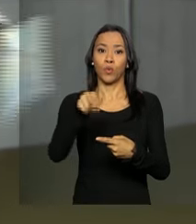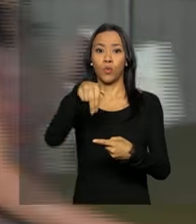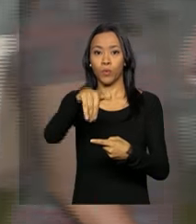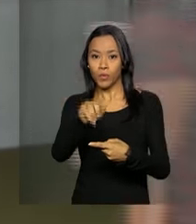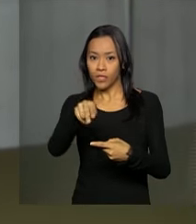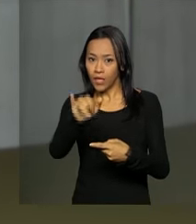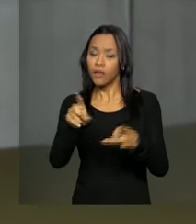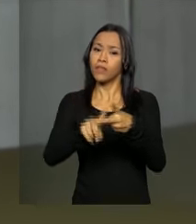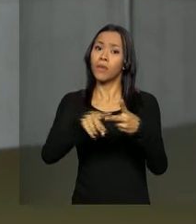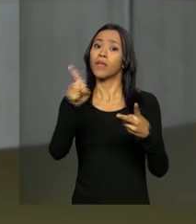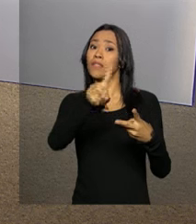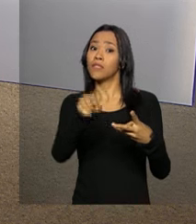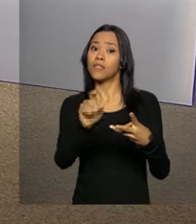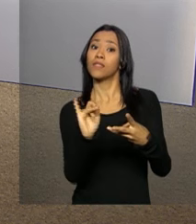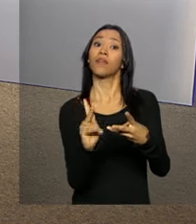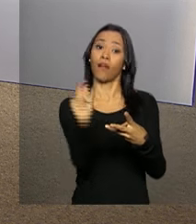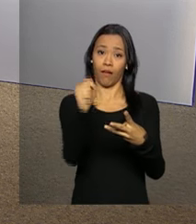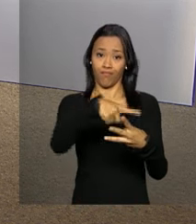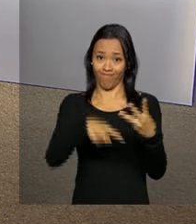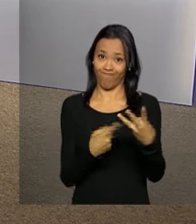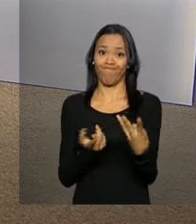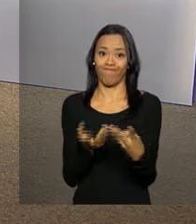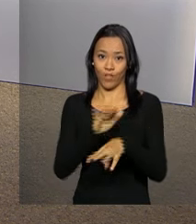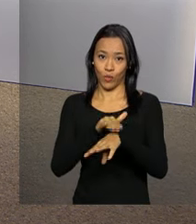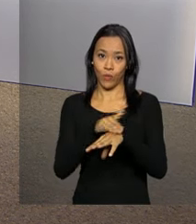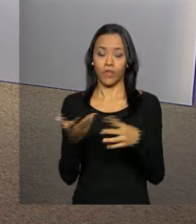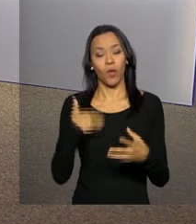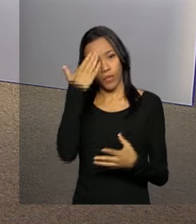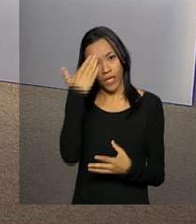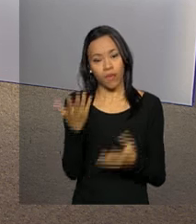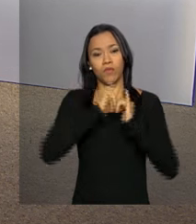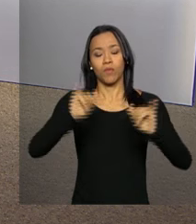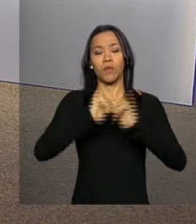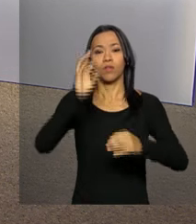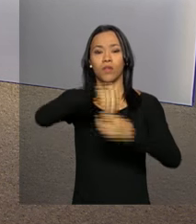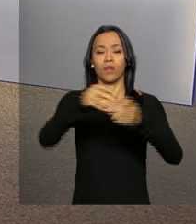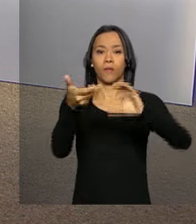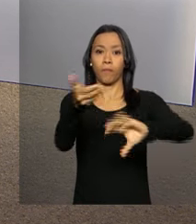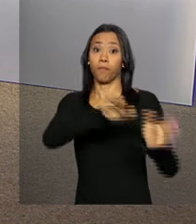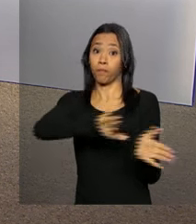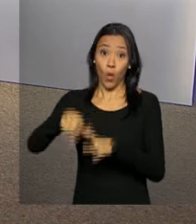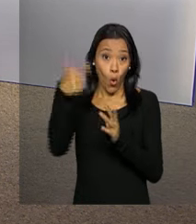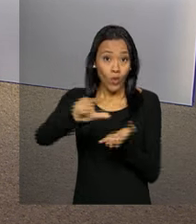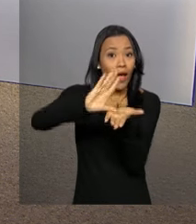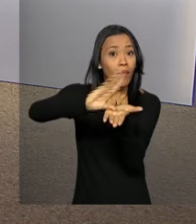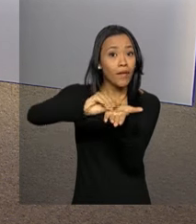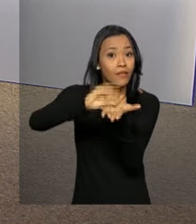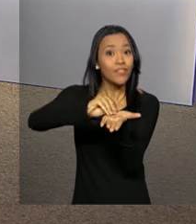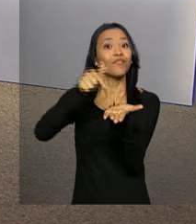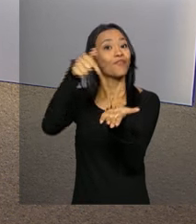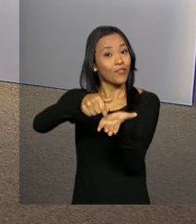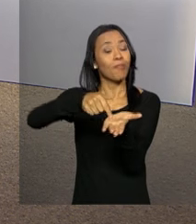e o zika vírus. Jaime. Leandro, muito obrigado pelas informações ao vivo do Congresso Nacional. E um aplicativo para tablets e